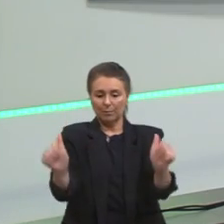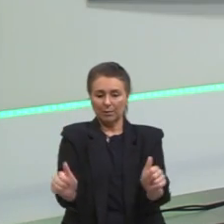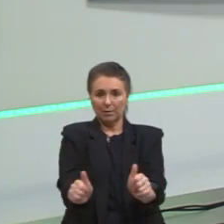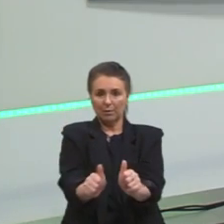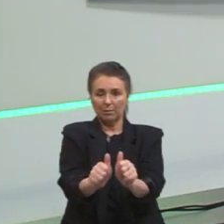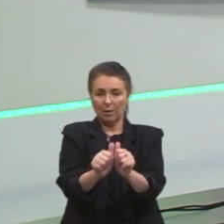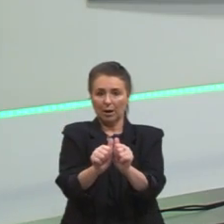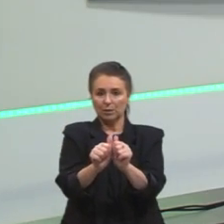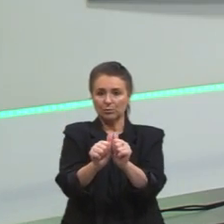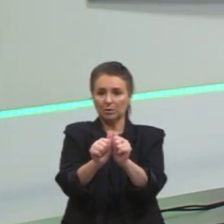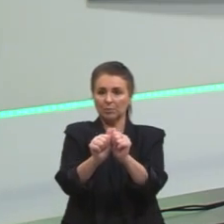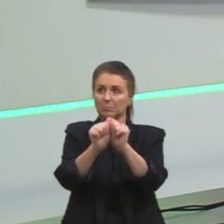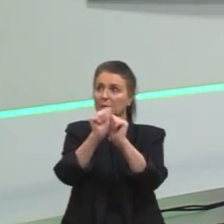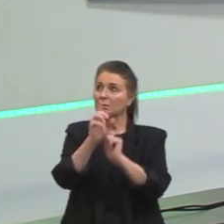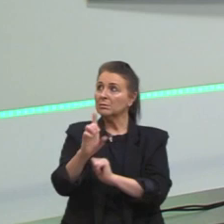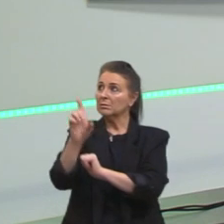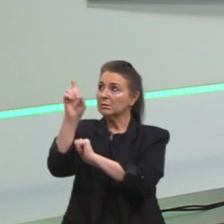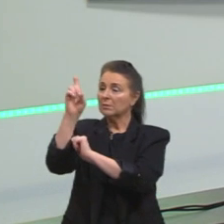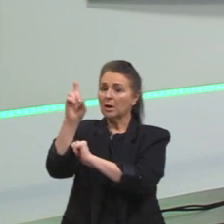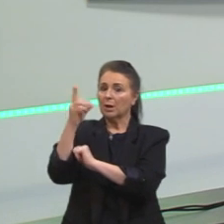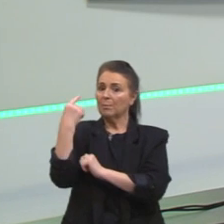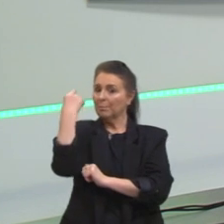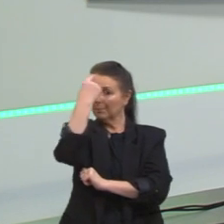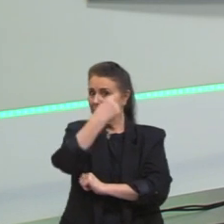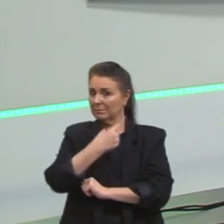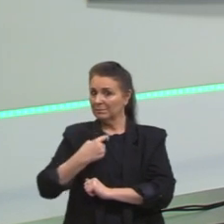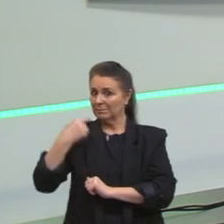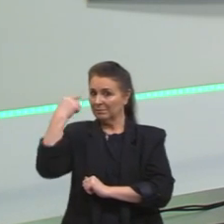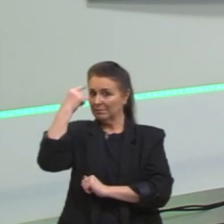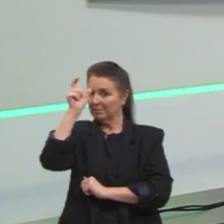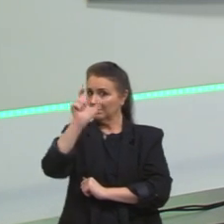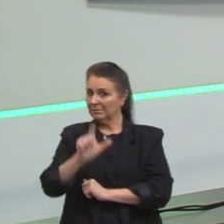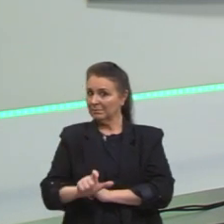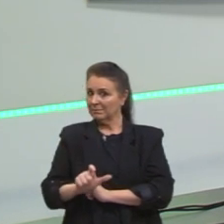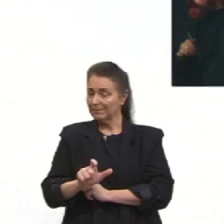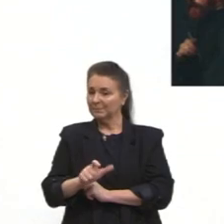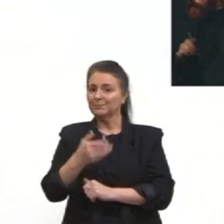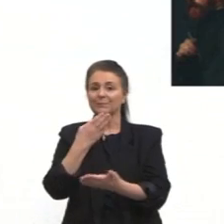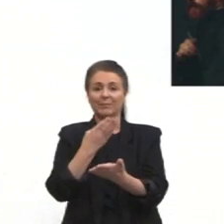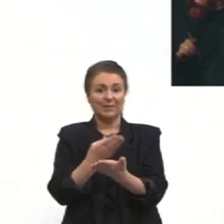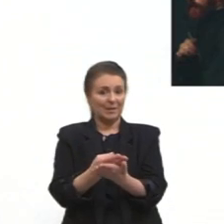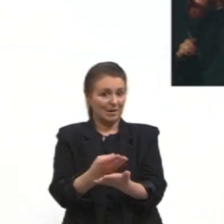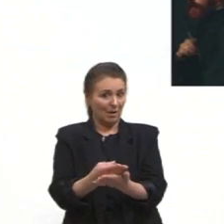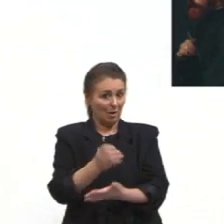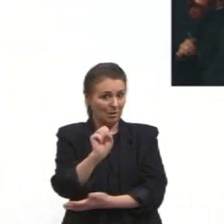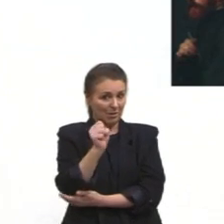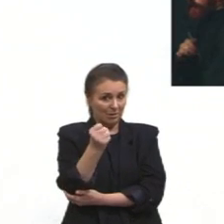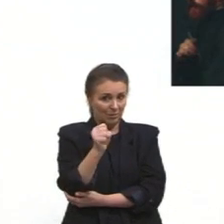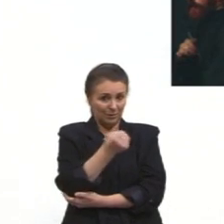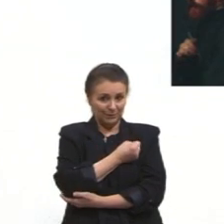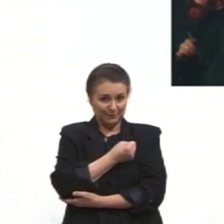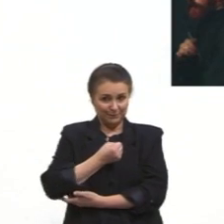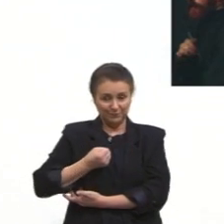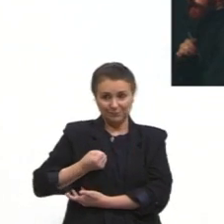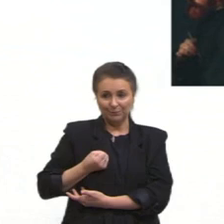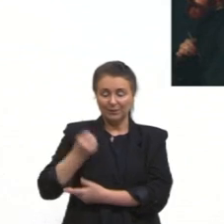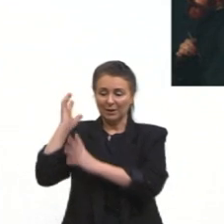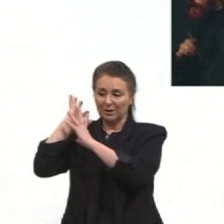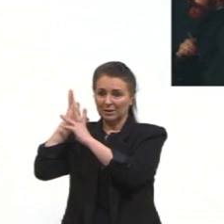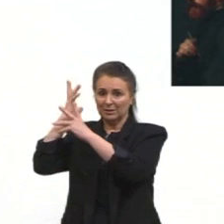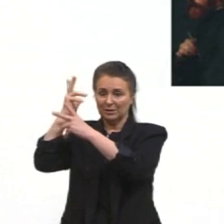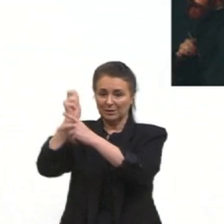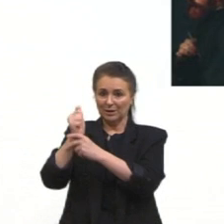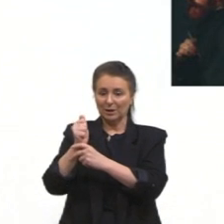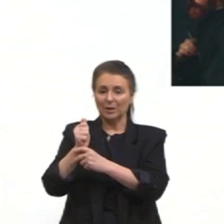populares. Na nossa aula 8, então, nós resgatamos os movimentos de